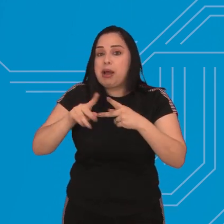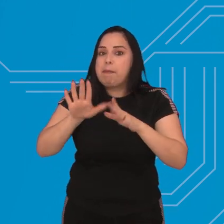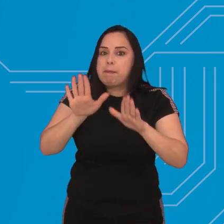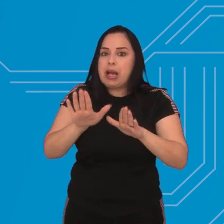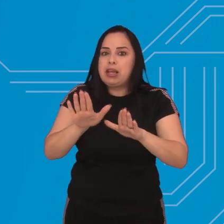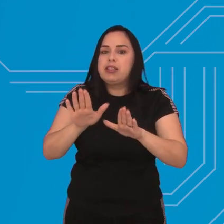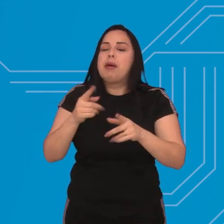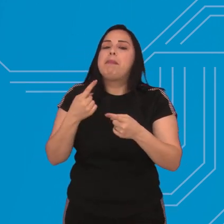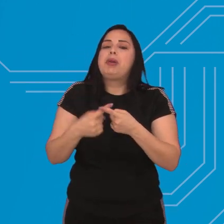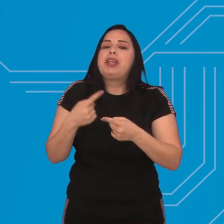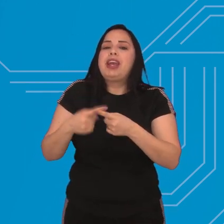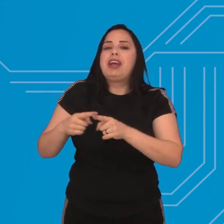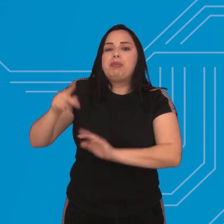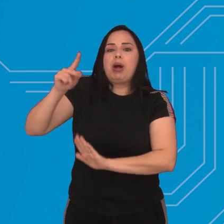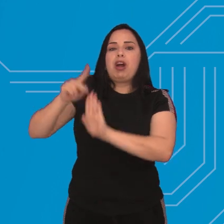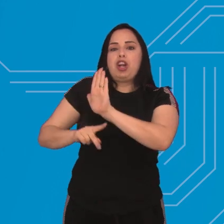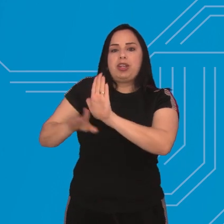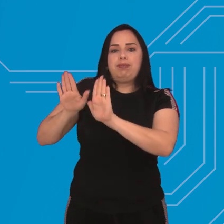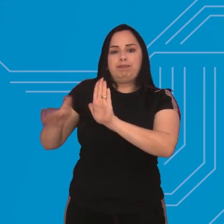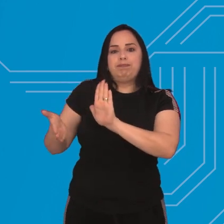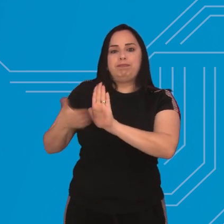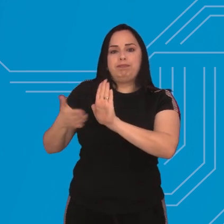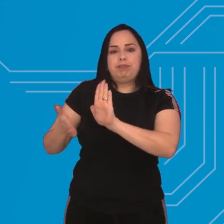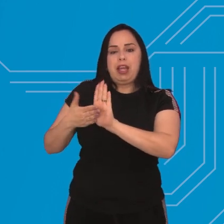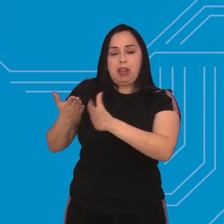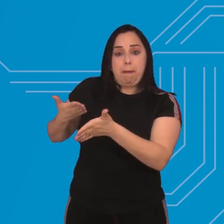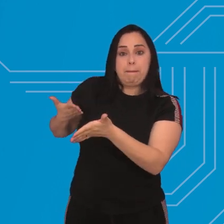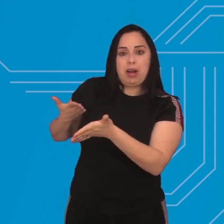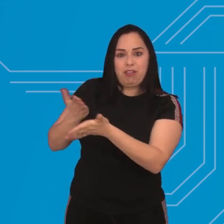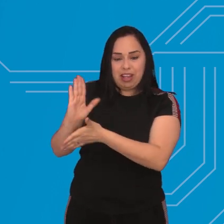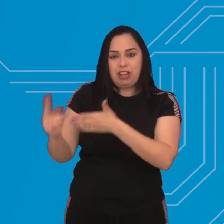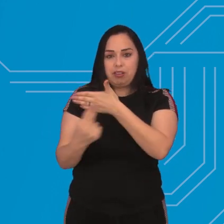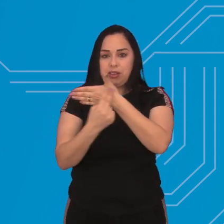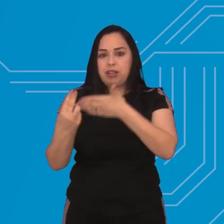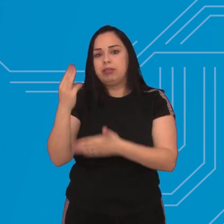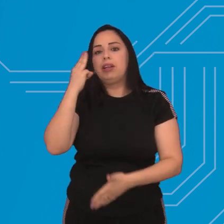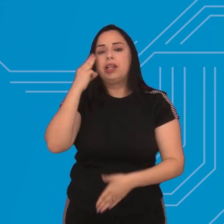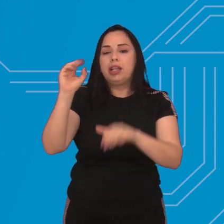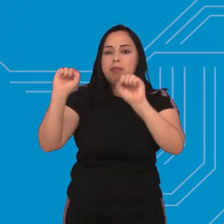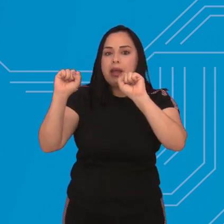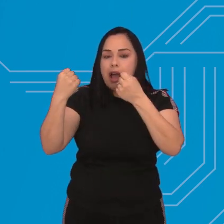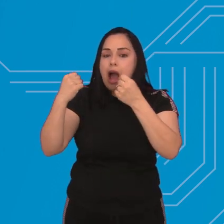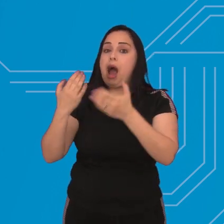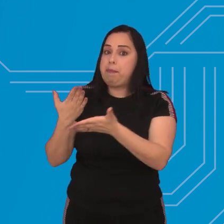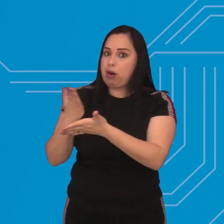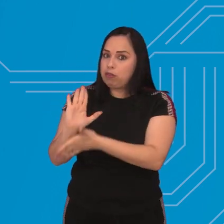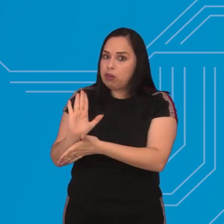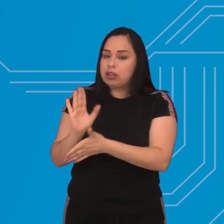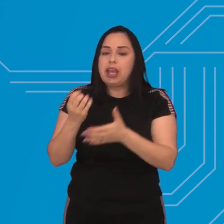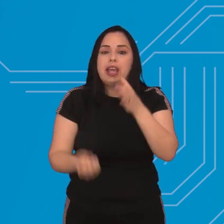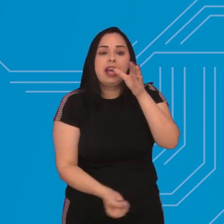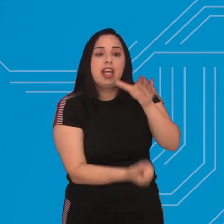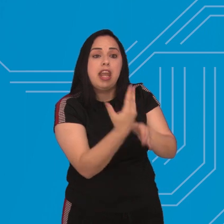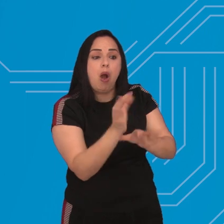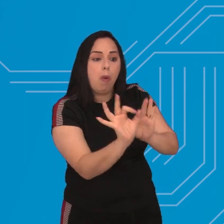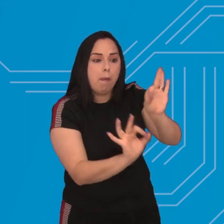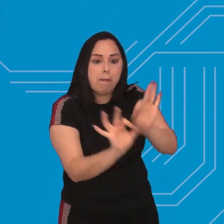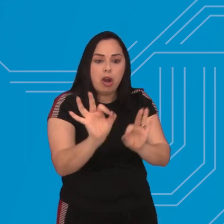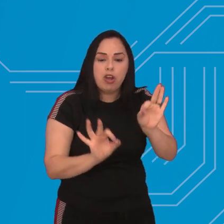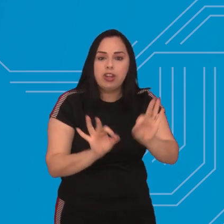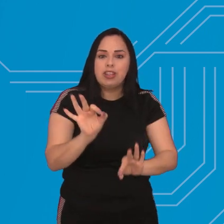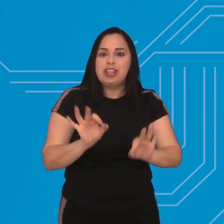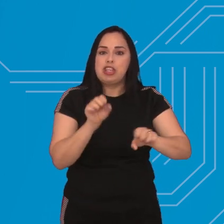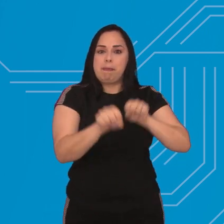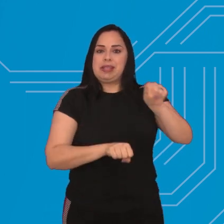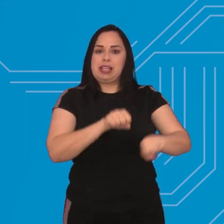José mas a partir de uma ação do município é que a Câmara aprovou um projeto de lei do vereador Marcão da Academia que prevê criar um